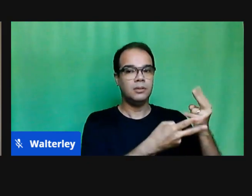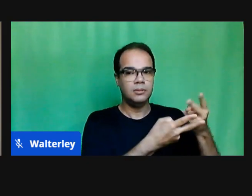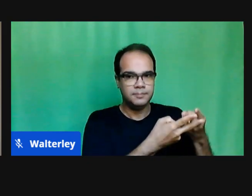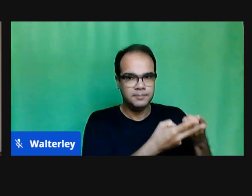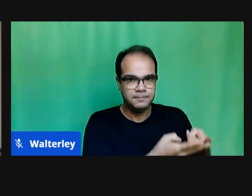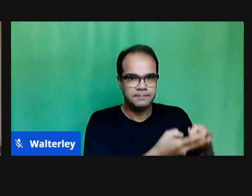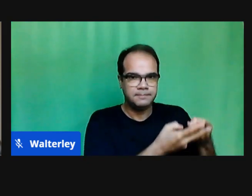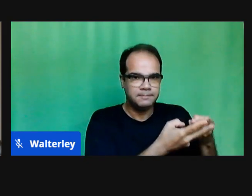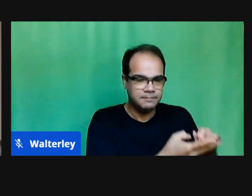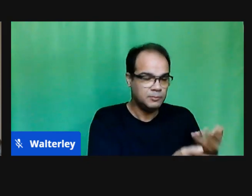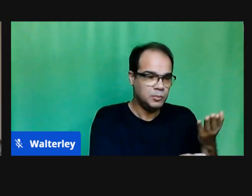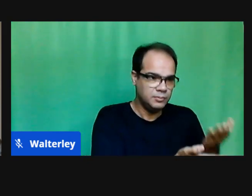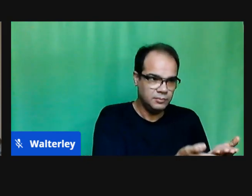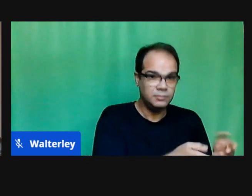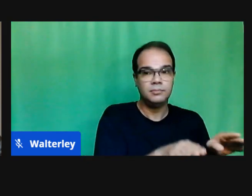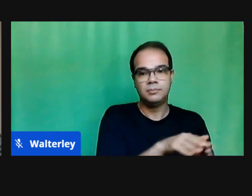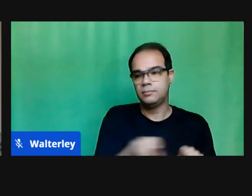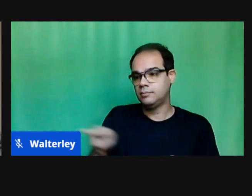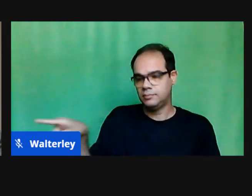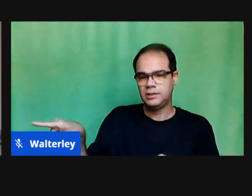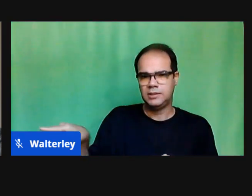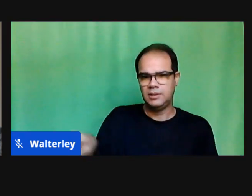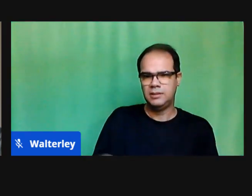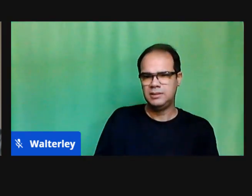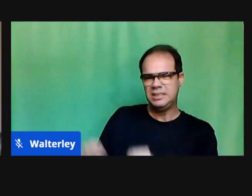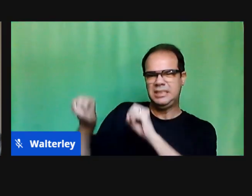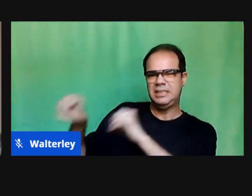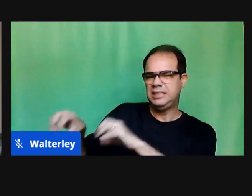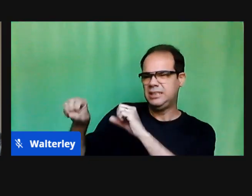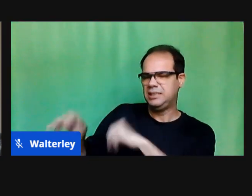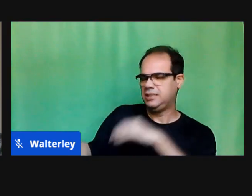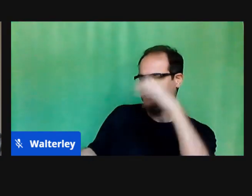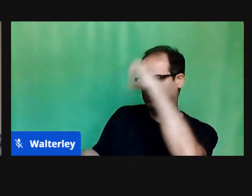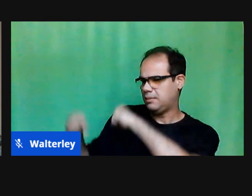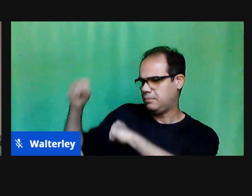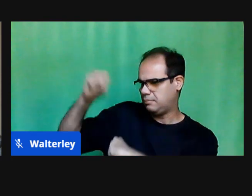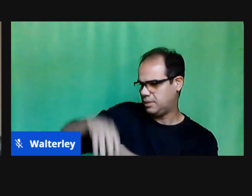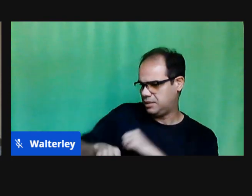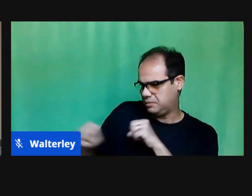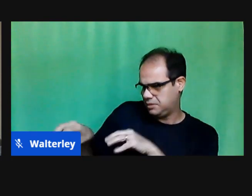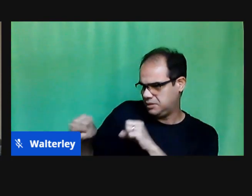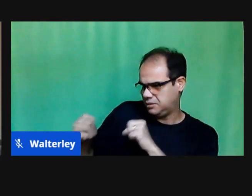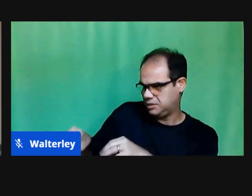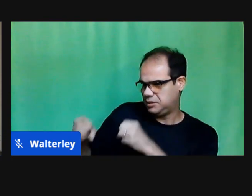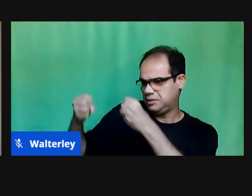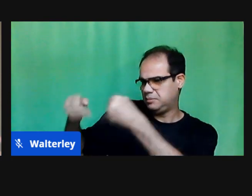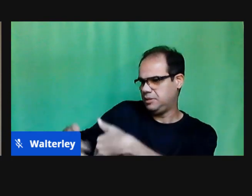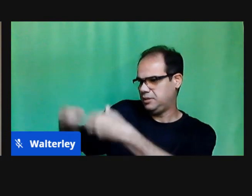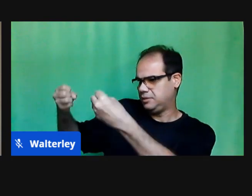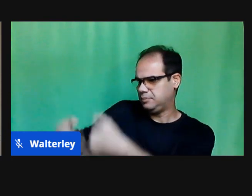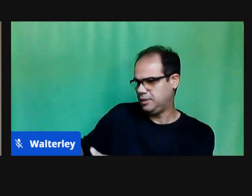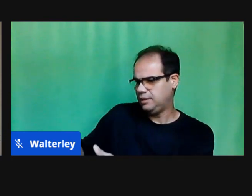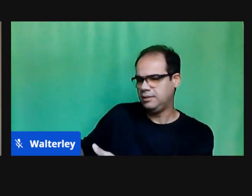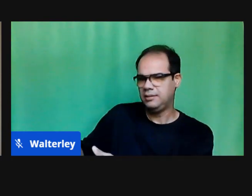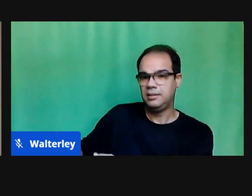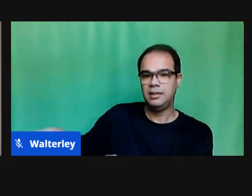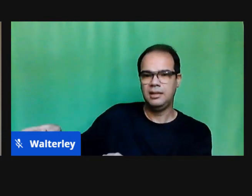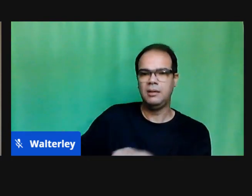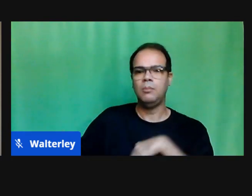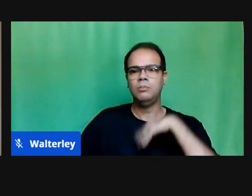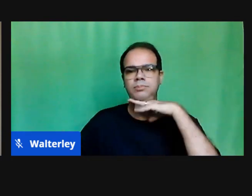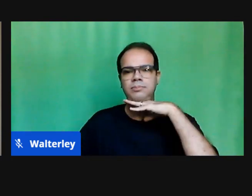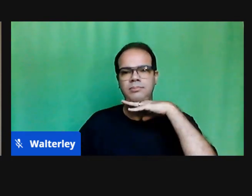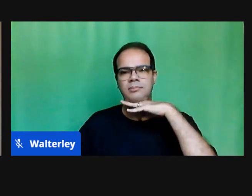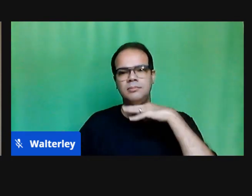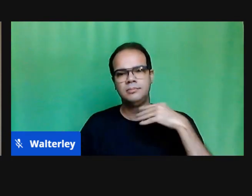chegar a uma conclusão que estamos na pandemia, então estamos de férias ou não dá para se fazer nada nesse